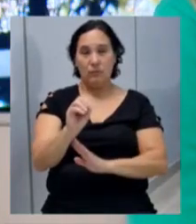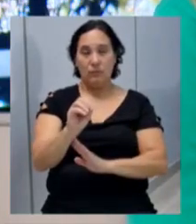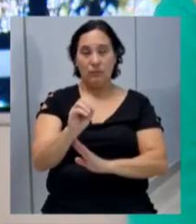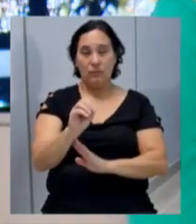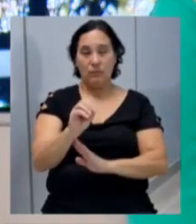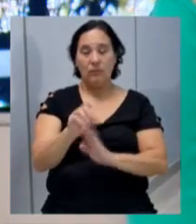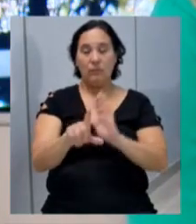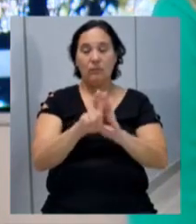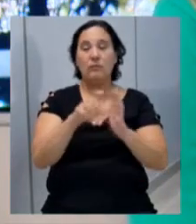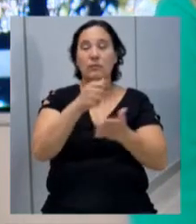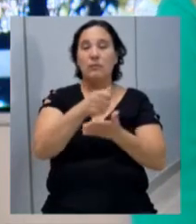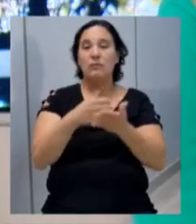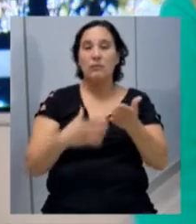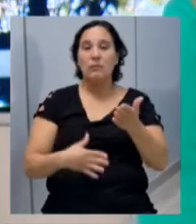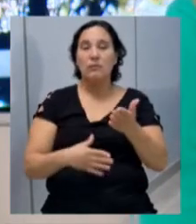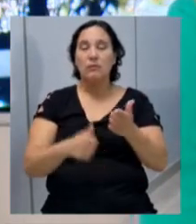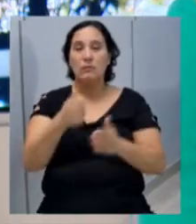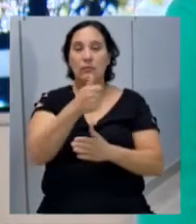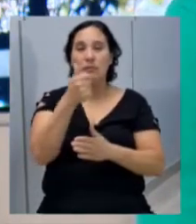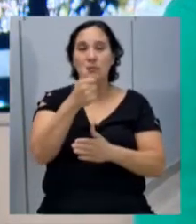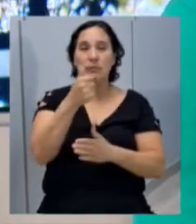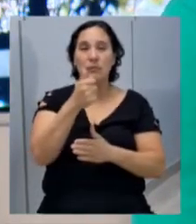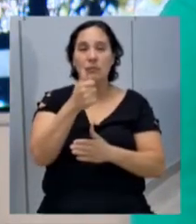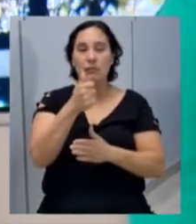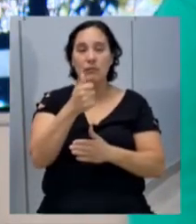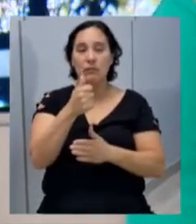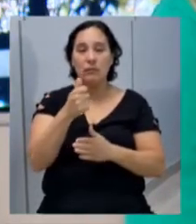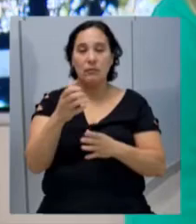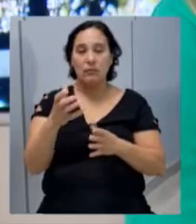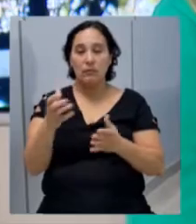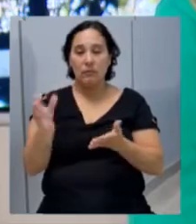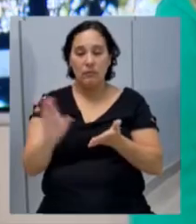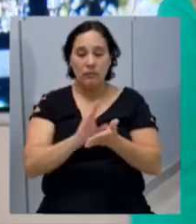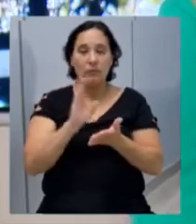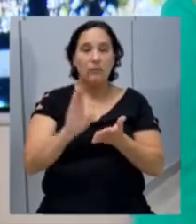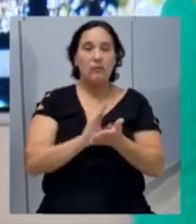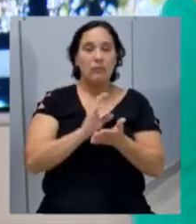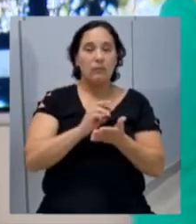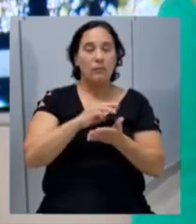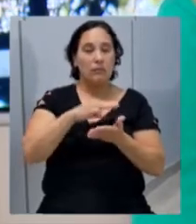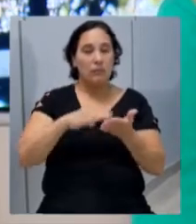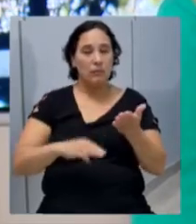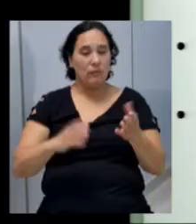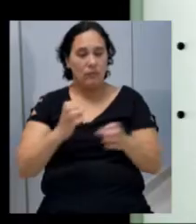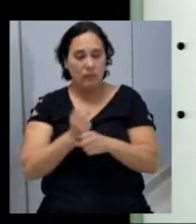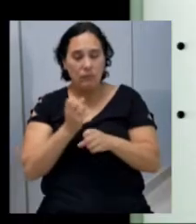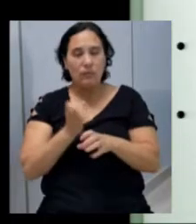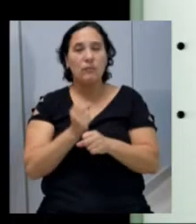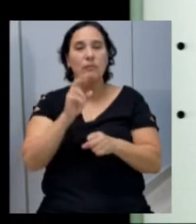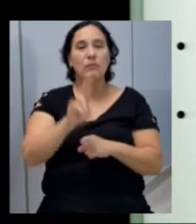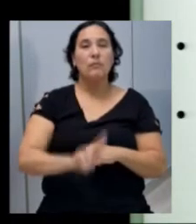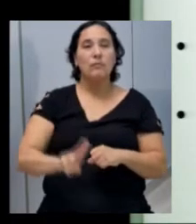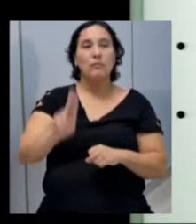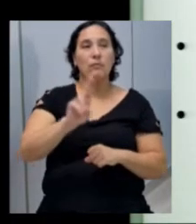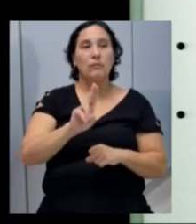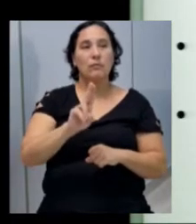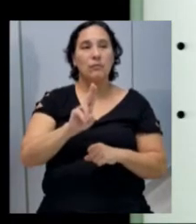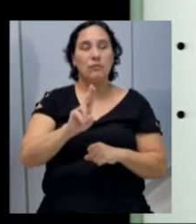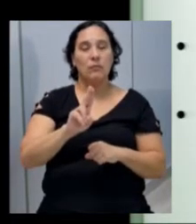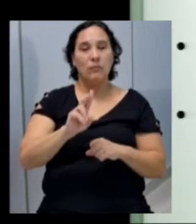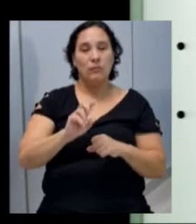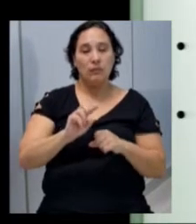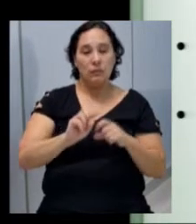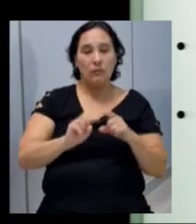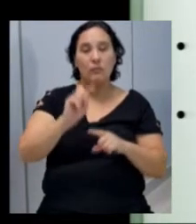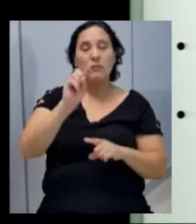Orçamentária, primeiramente, nós temos que estimar a receita. Então, a metodologia de cálculo utilizada para a estimativa da